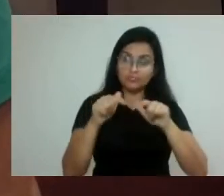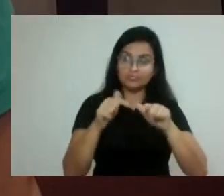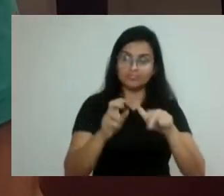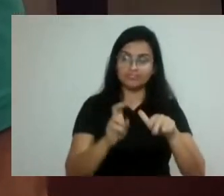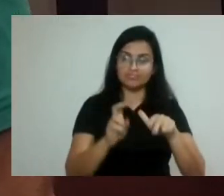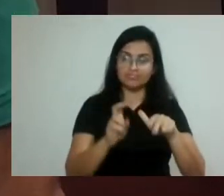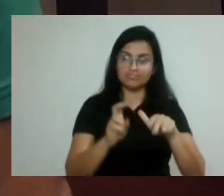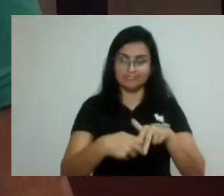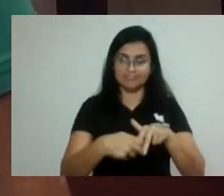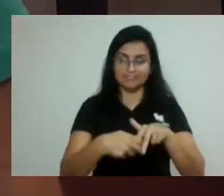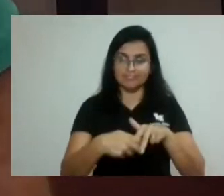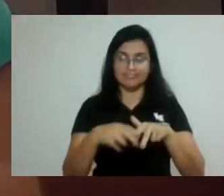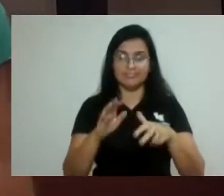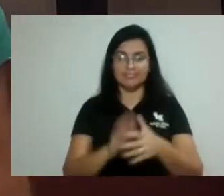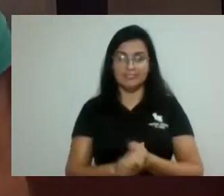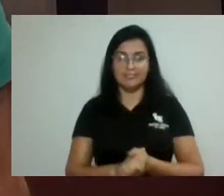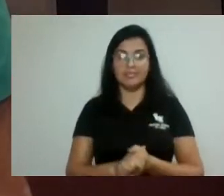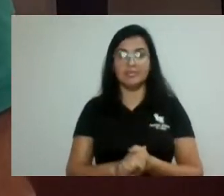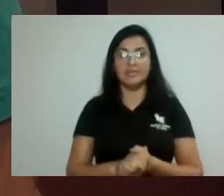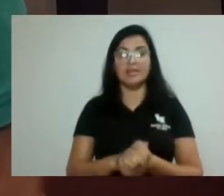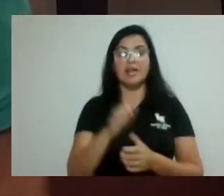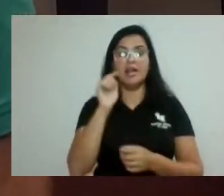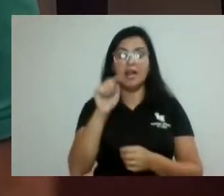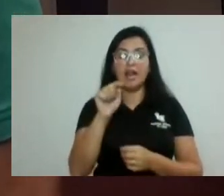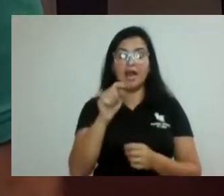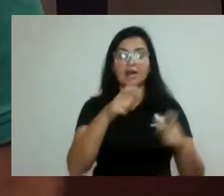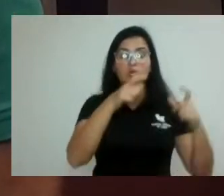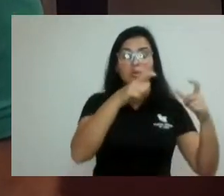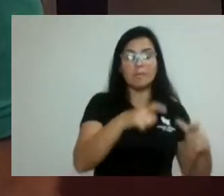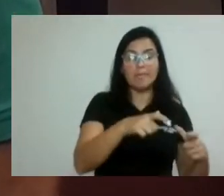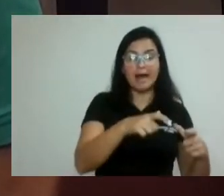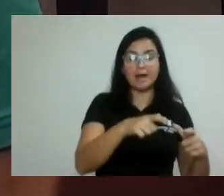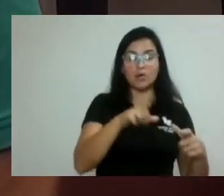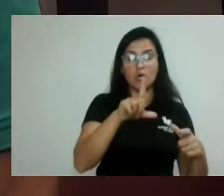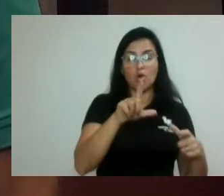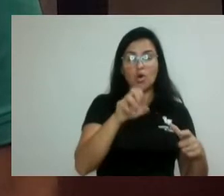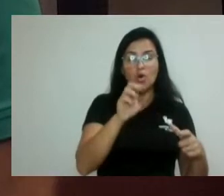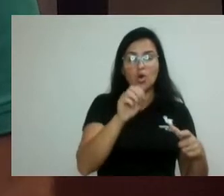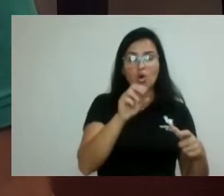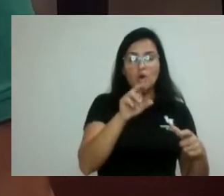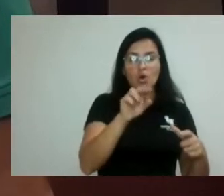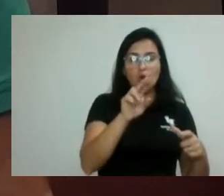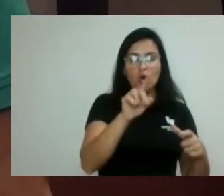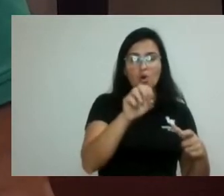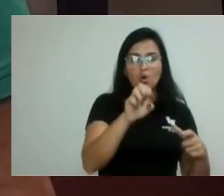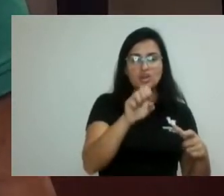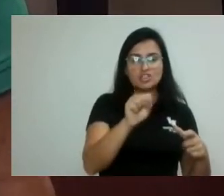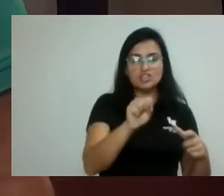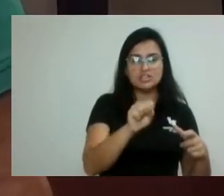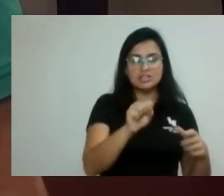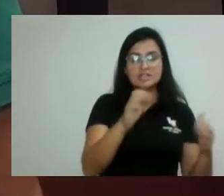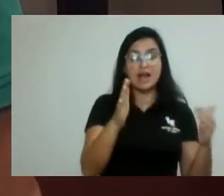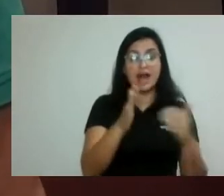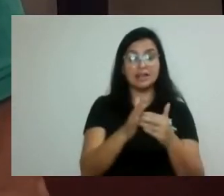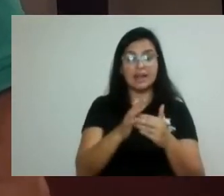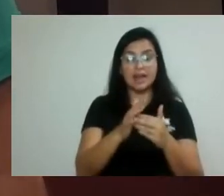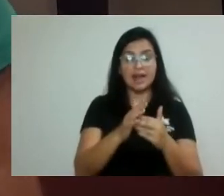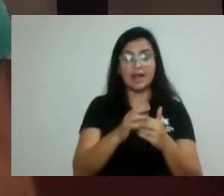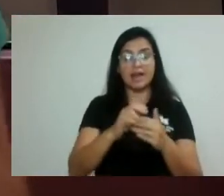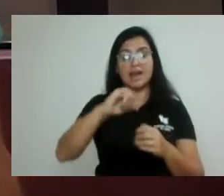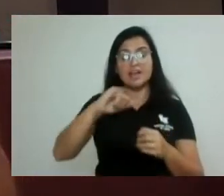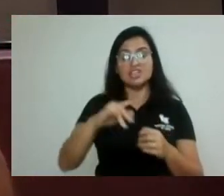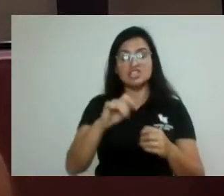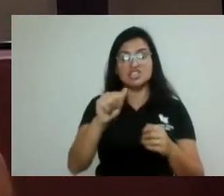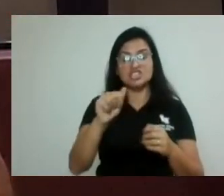passagem do bairro de Lourdes até o Jardim Esperança, foi espetacular. Ficou limpo, recolheram o mato. Então,